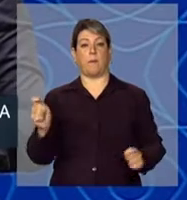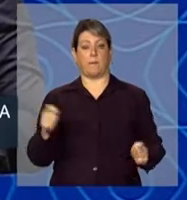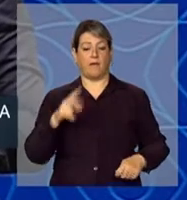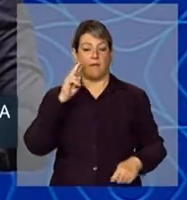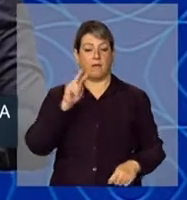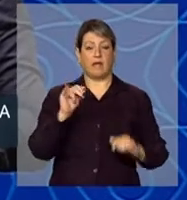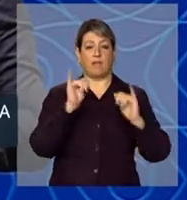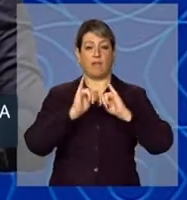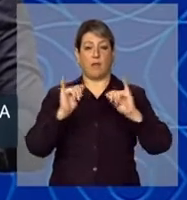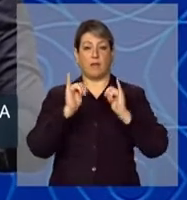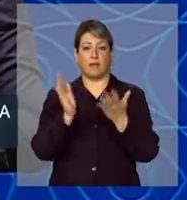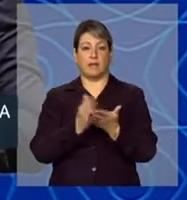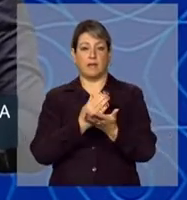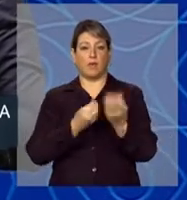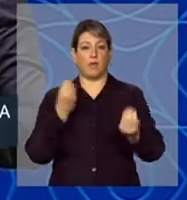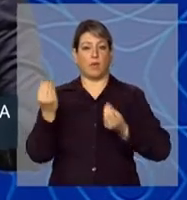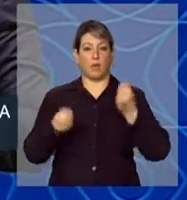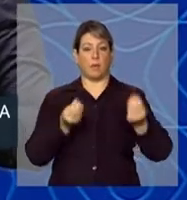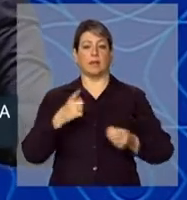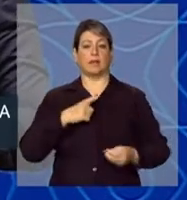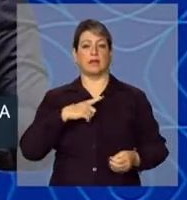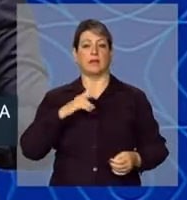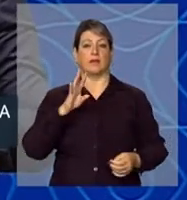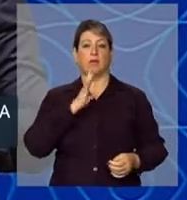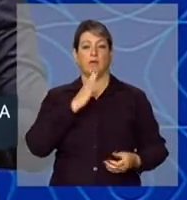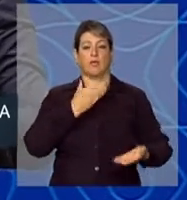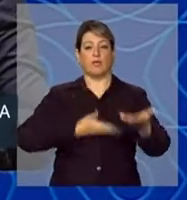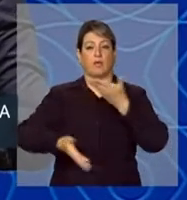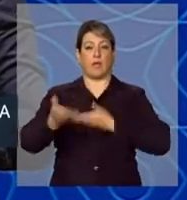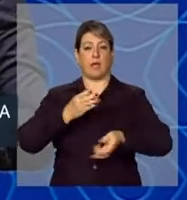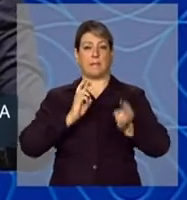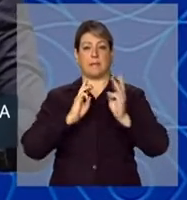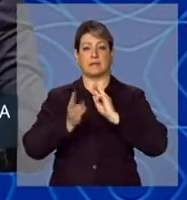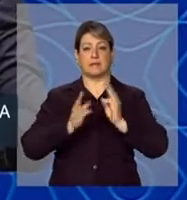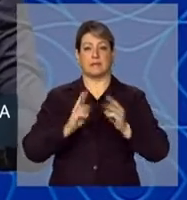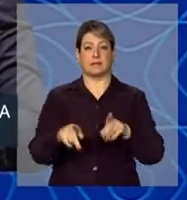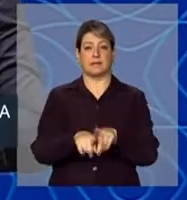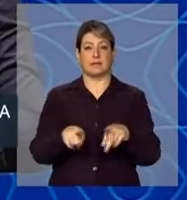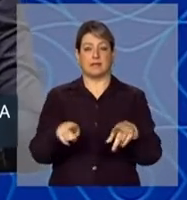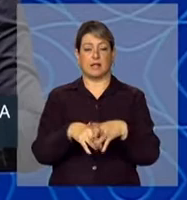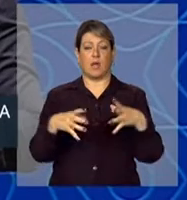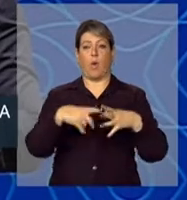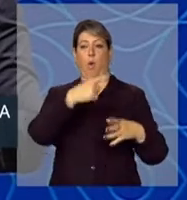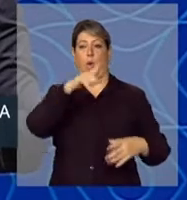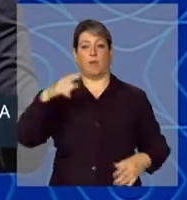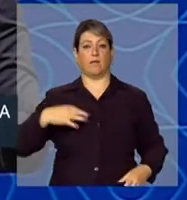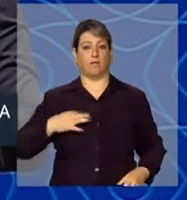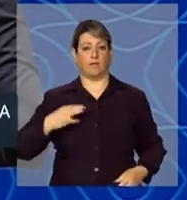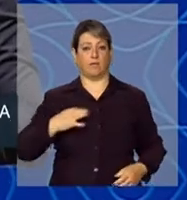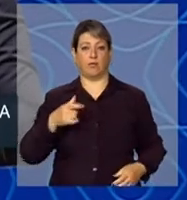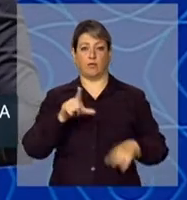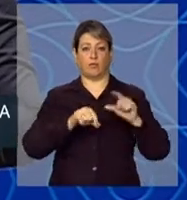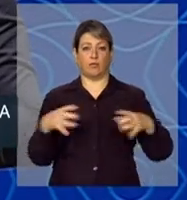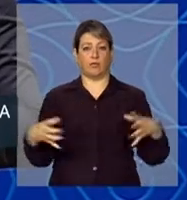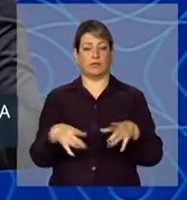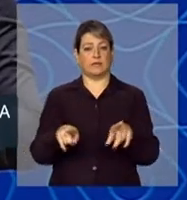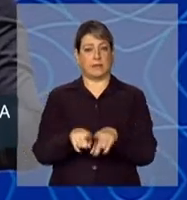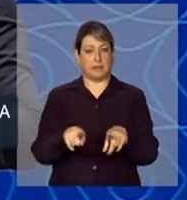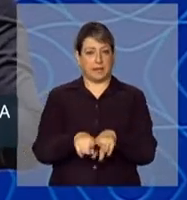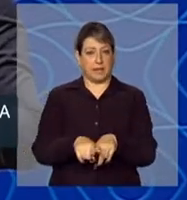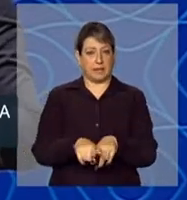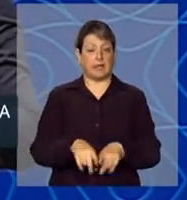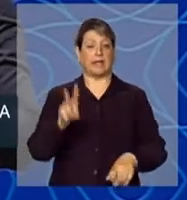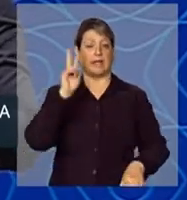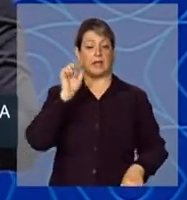informações e trocar também mensagens, informações com outros voluntários selecionados. Lembrando que no